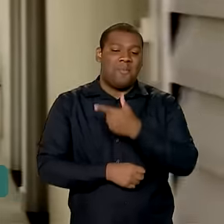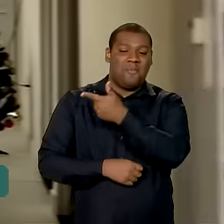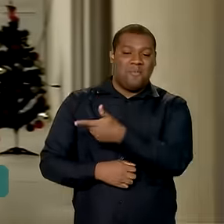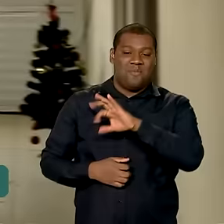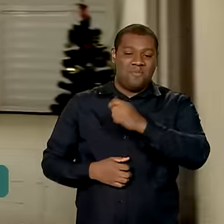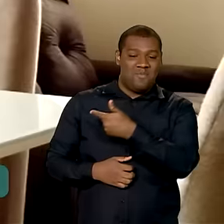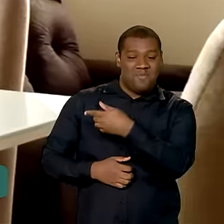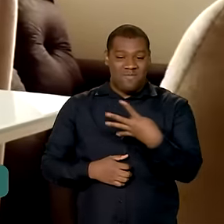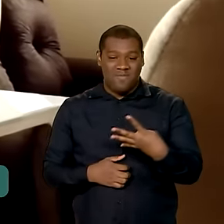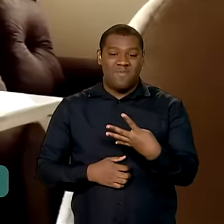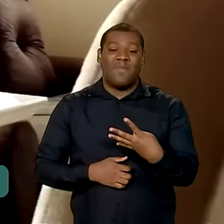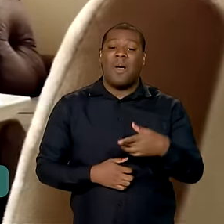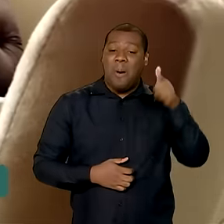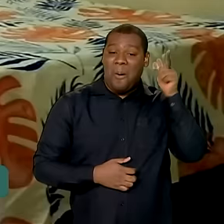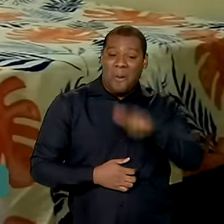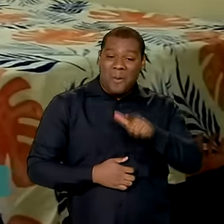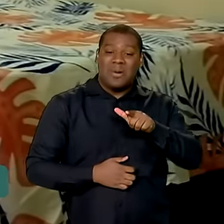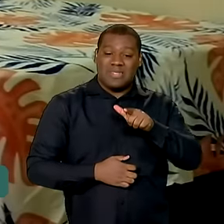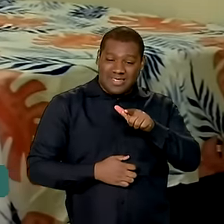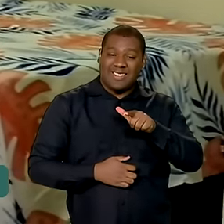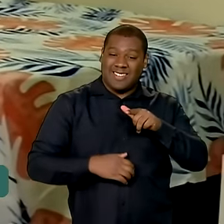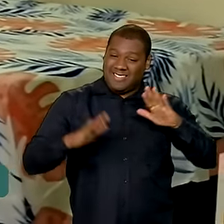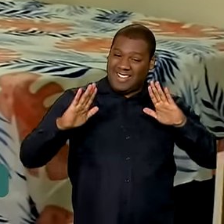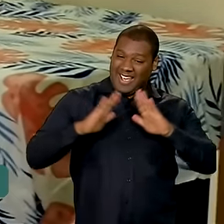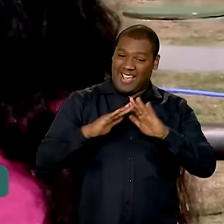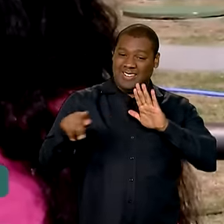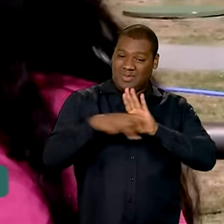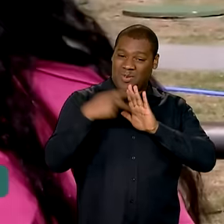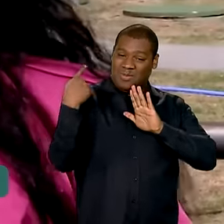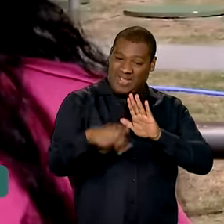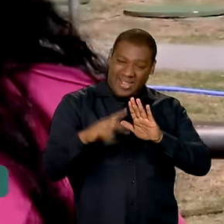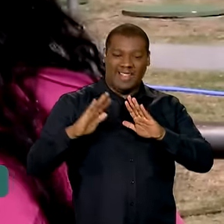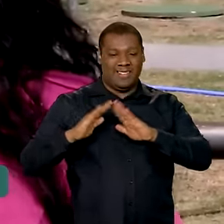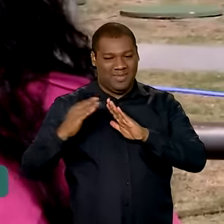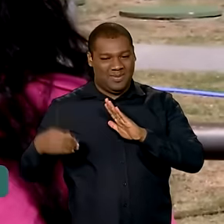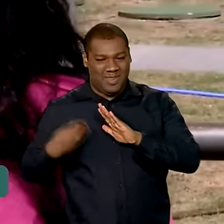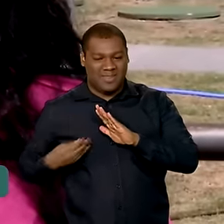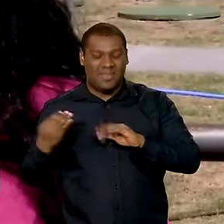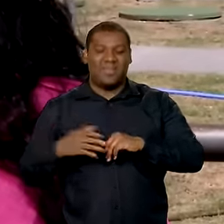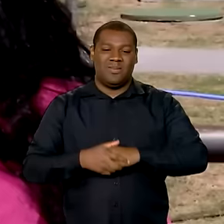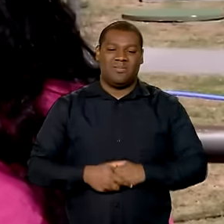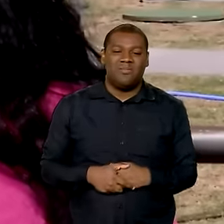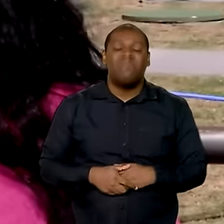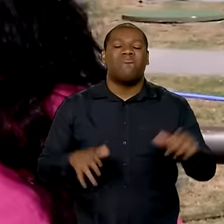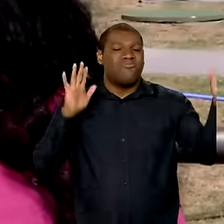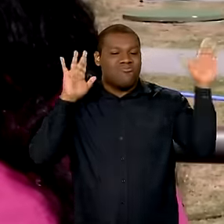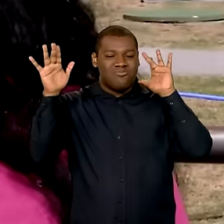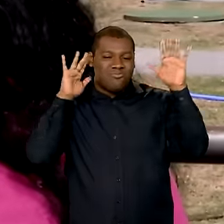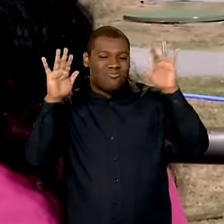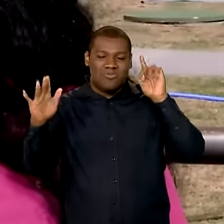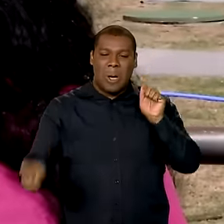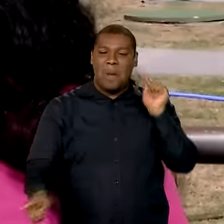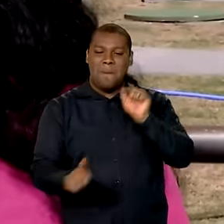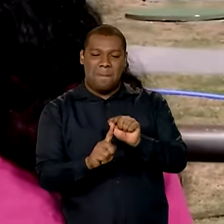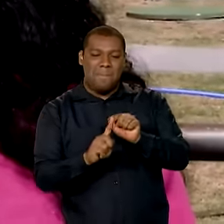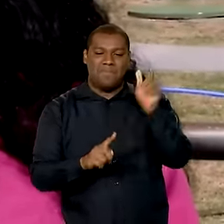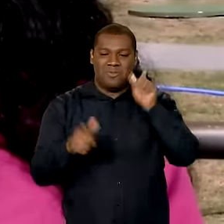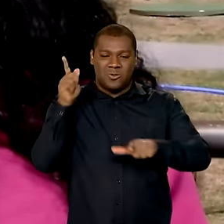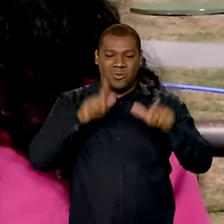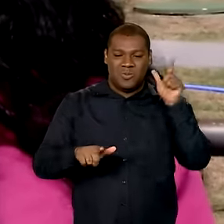abrir as portas para uma nova vida. Minha realização é de um sonho de